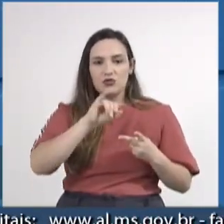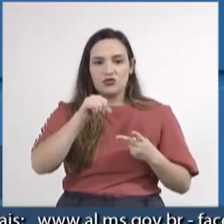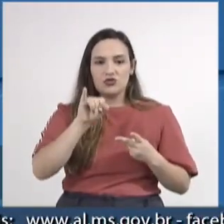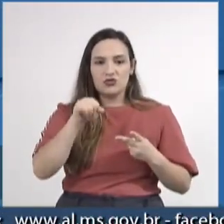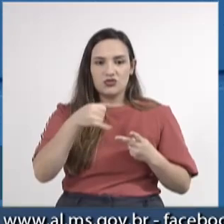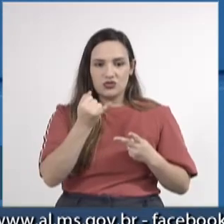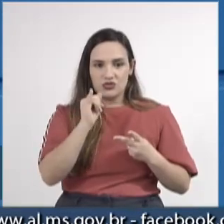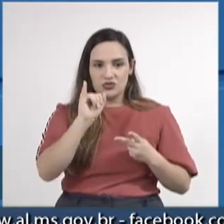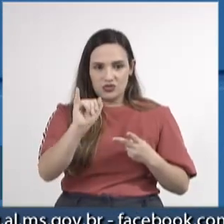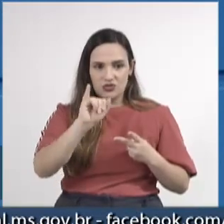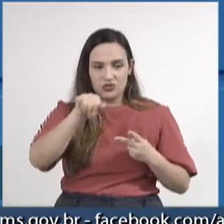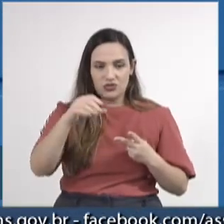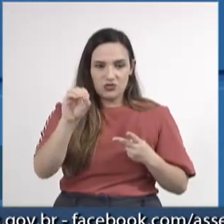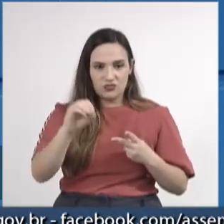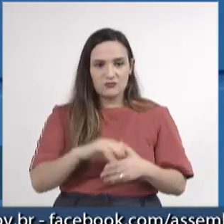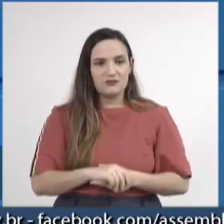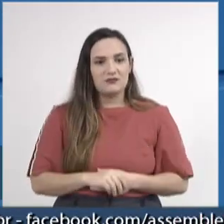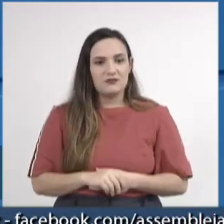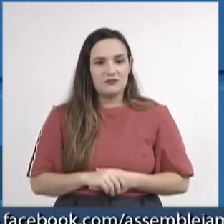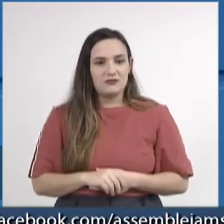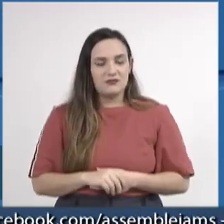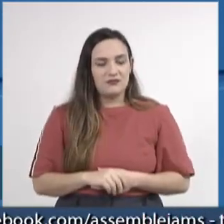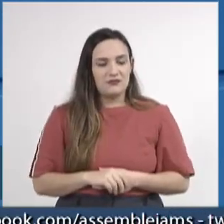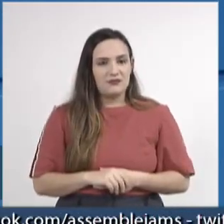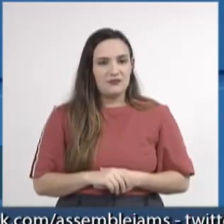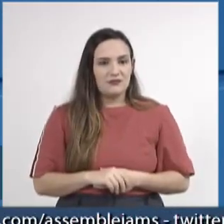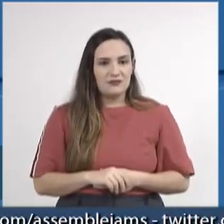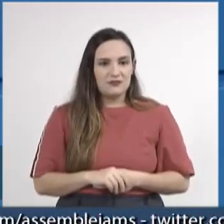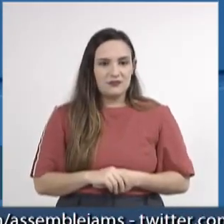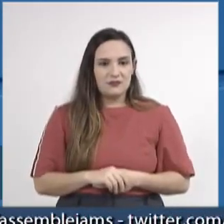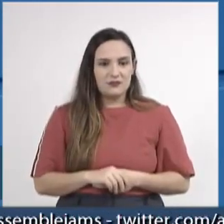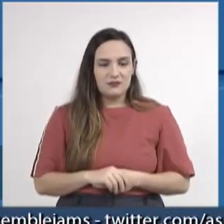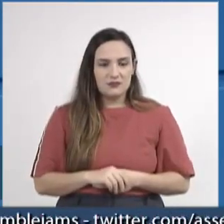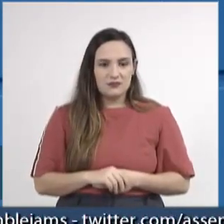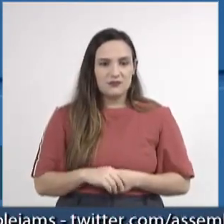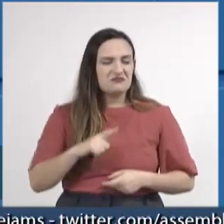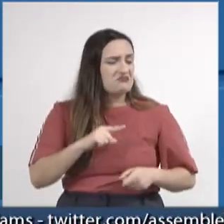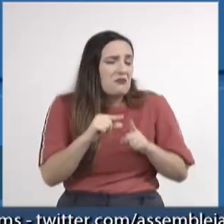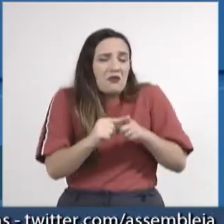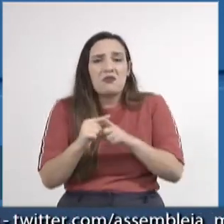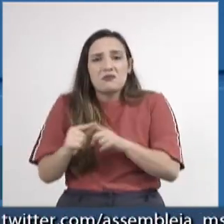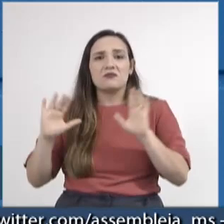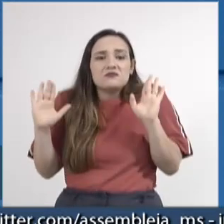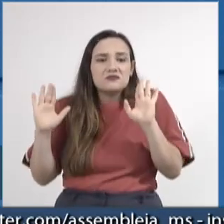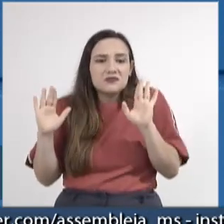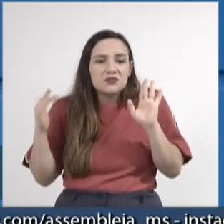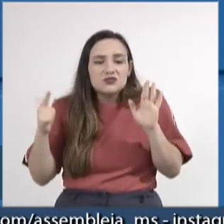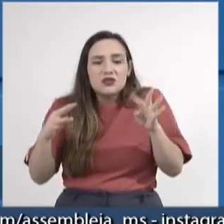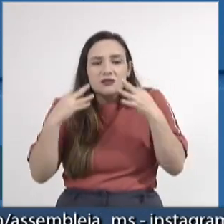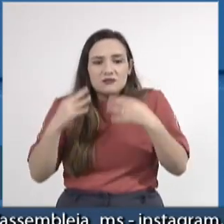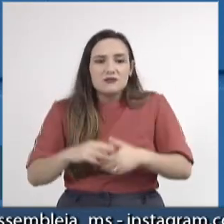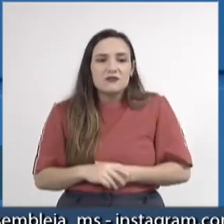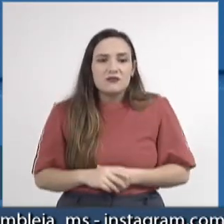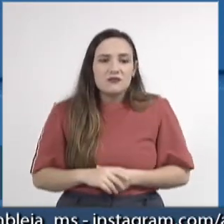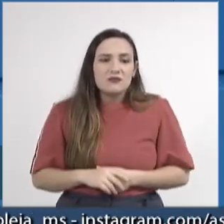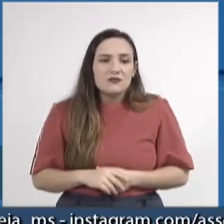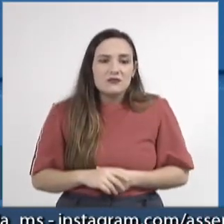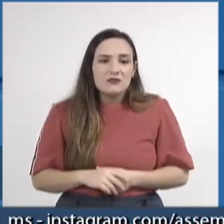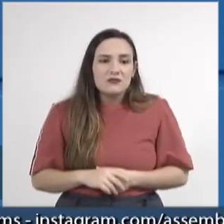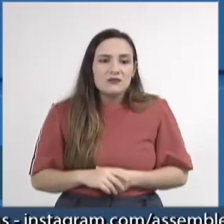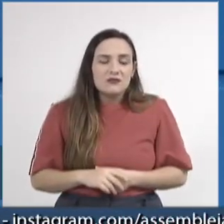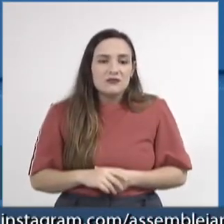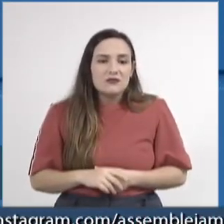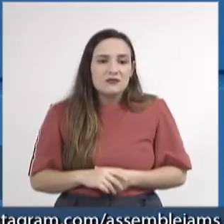eu nunca liguei para isso. A gente cresceu, chamava o decor de negão e aquela coisa toda, nunca olhamos para isso. Agora, eu vejo uma